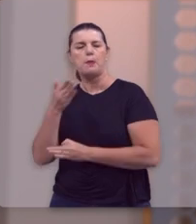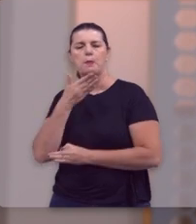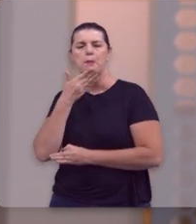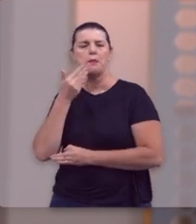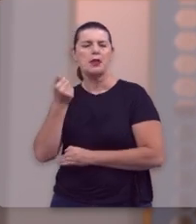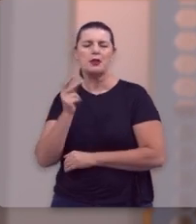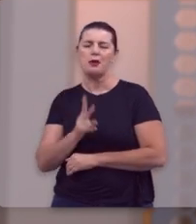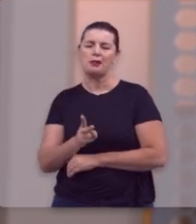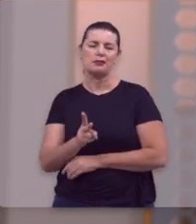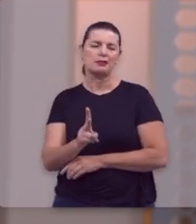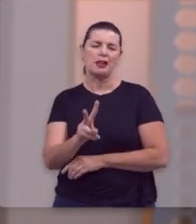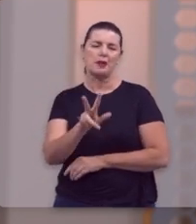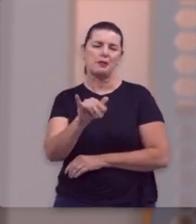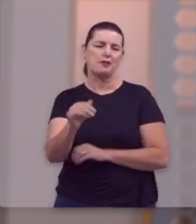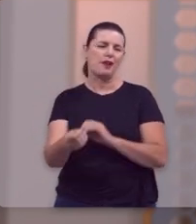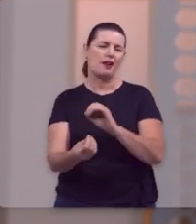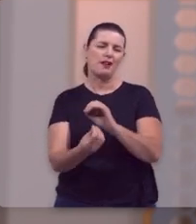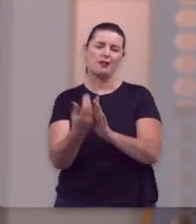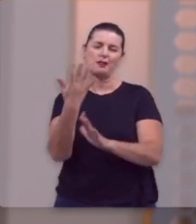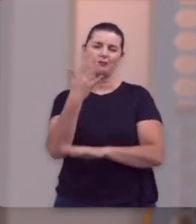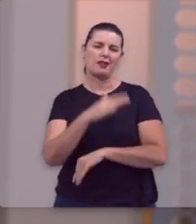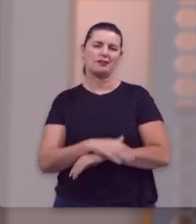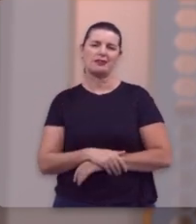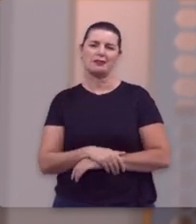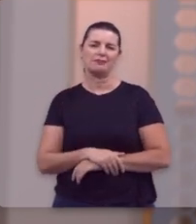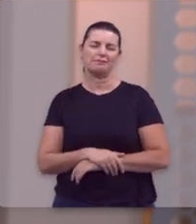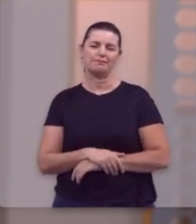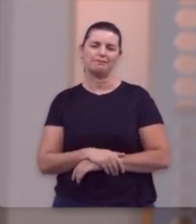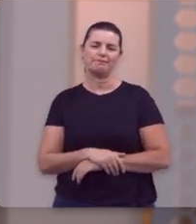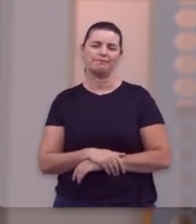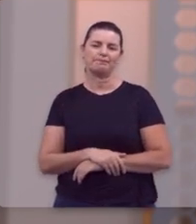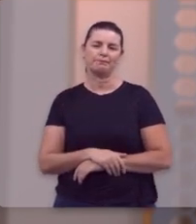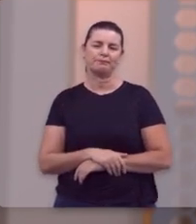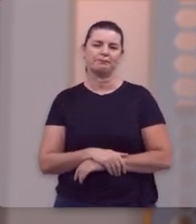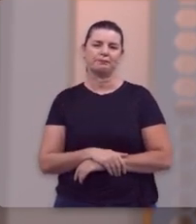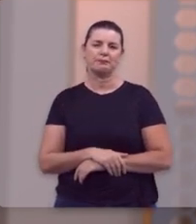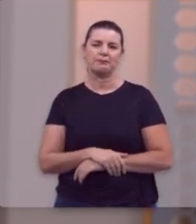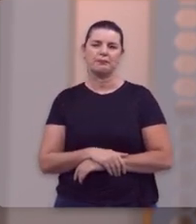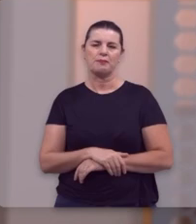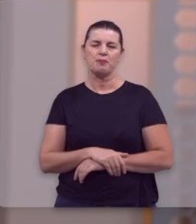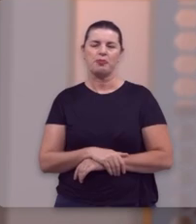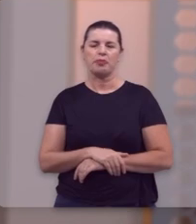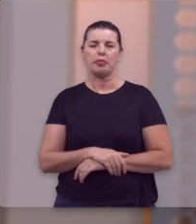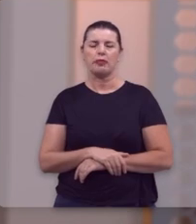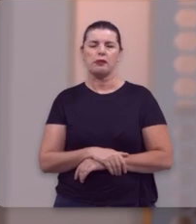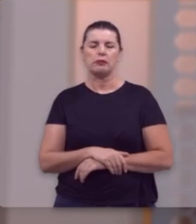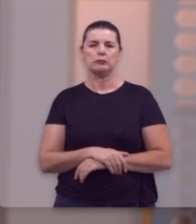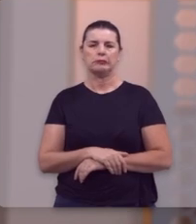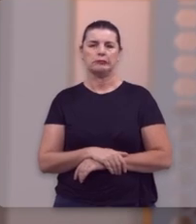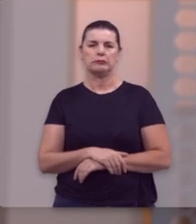na nossa família, O melhor sempre vem depois.